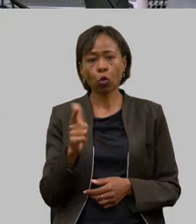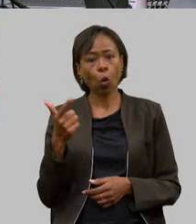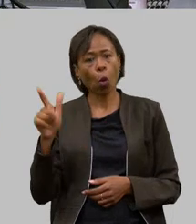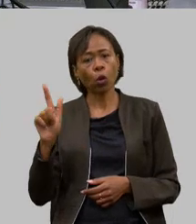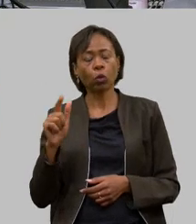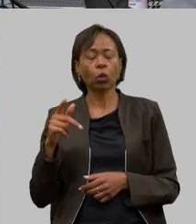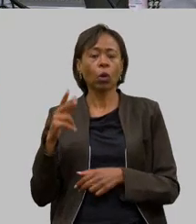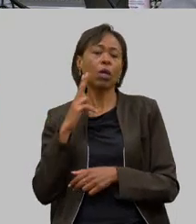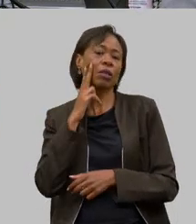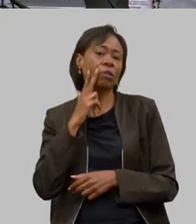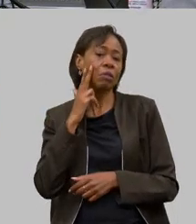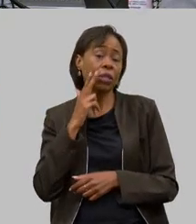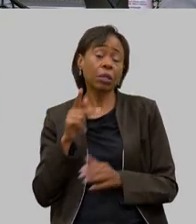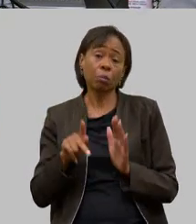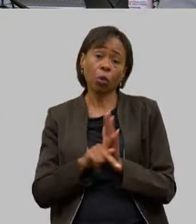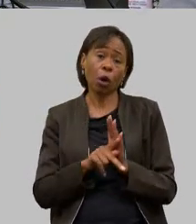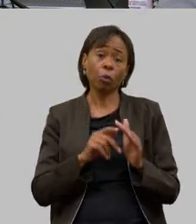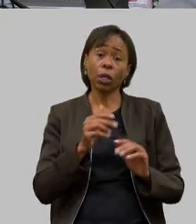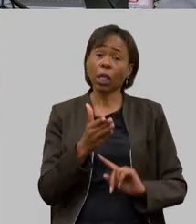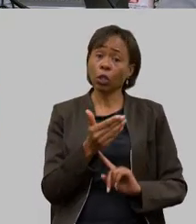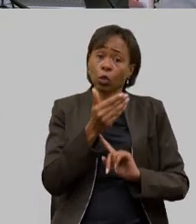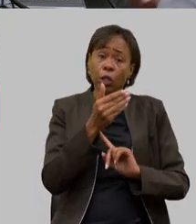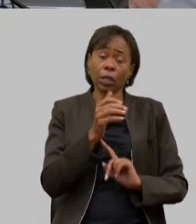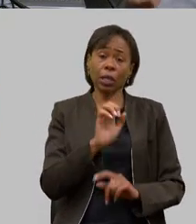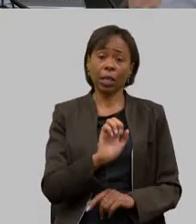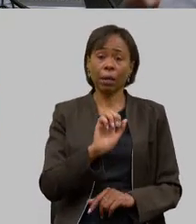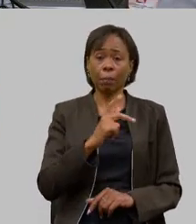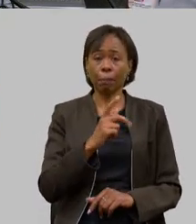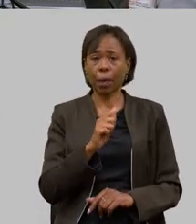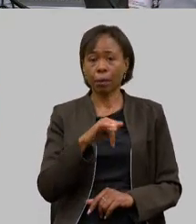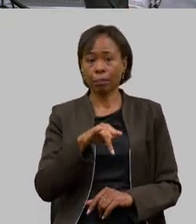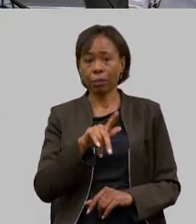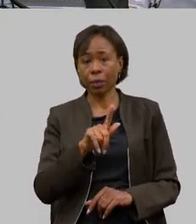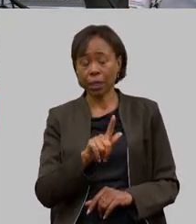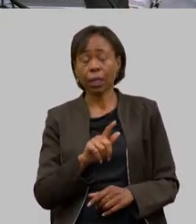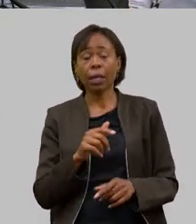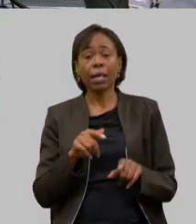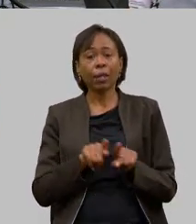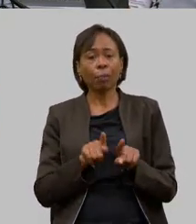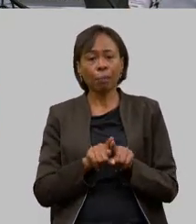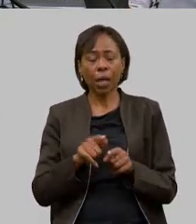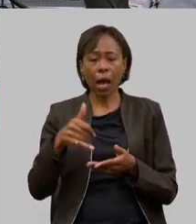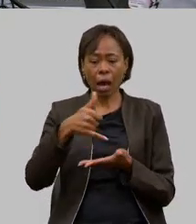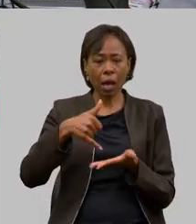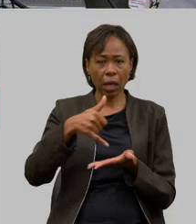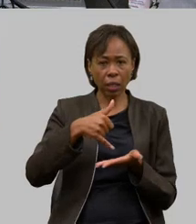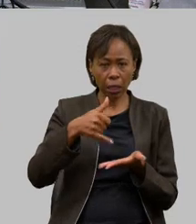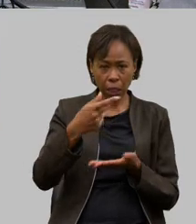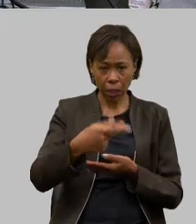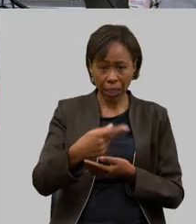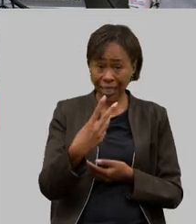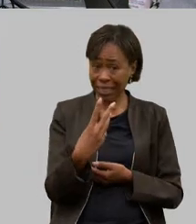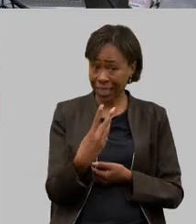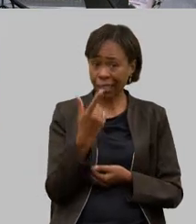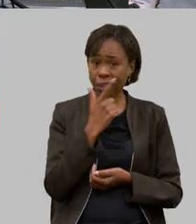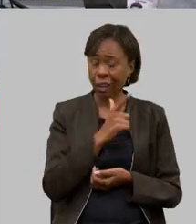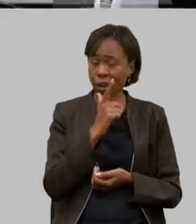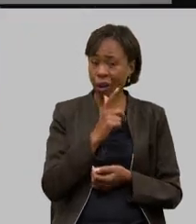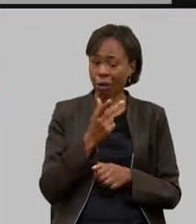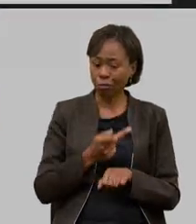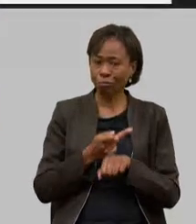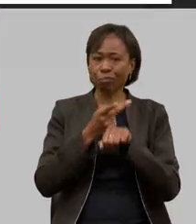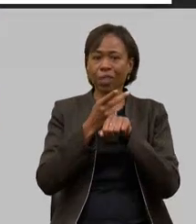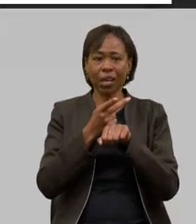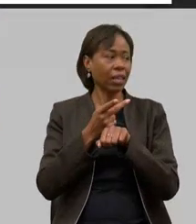tecnologia Epamig o azeite nosso está ganhando três azeites nossos foram premiados na Itália na Espanha recentemente